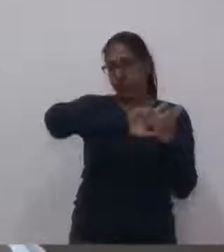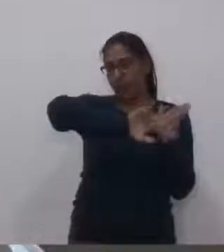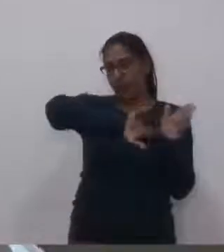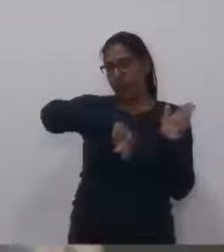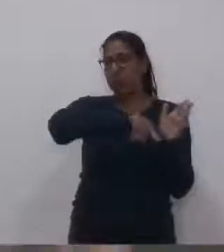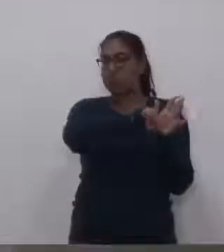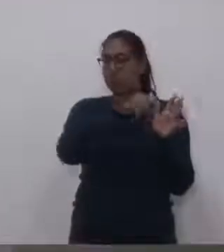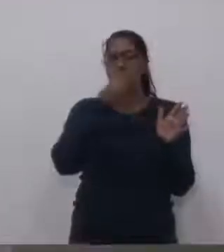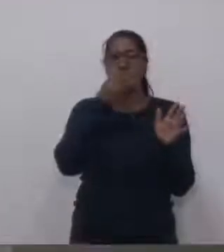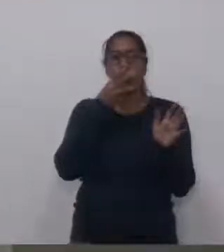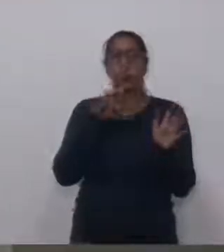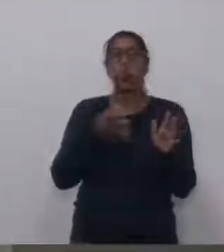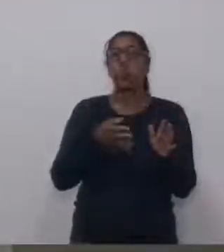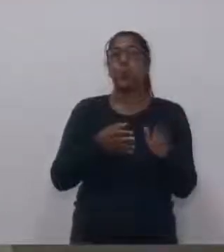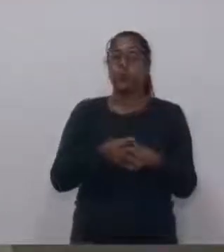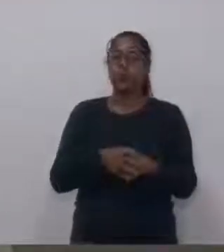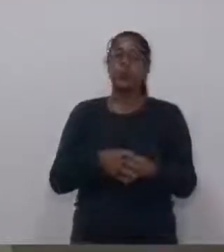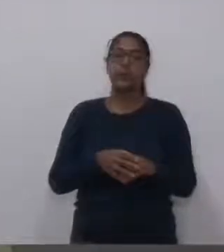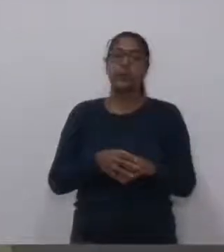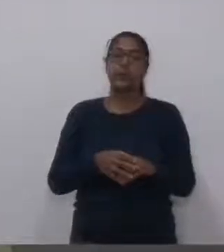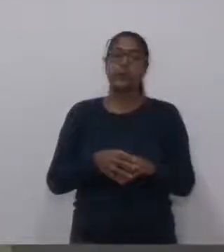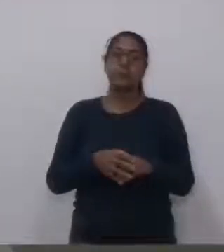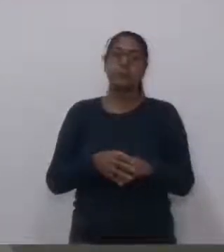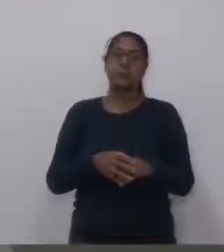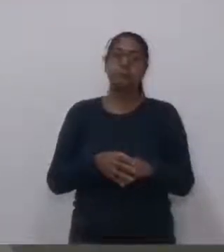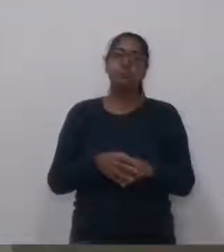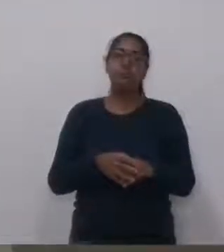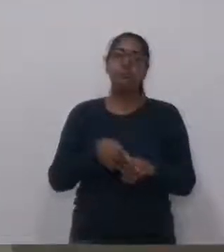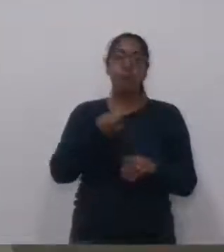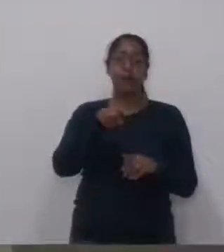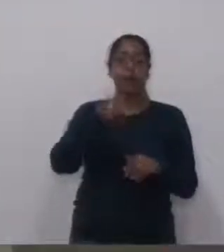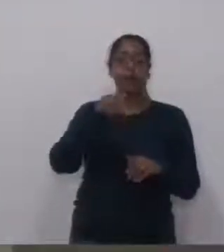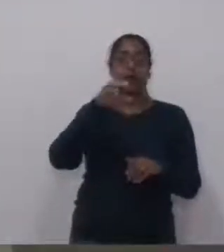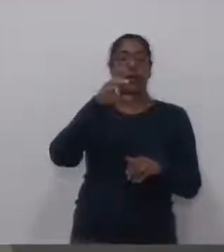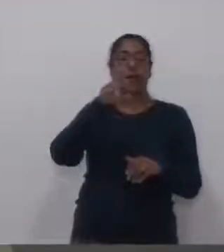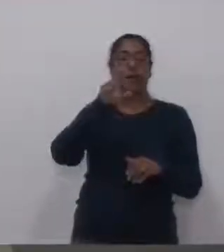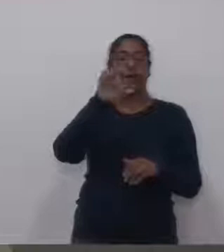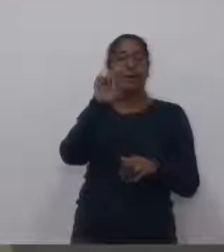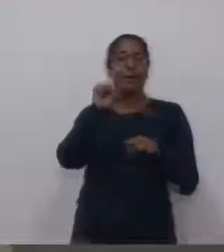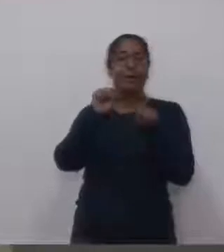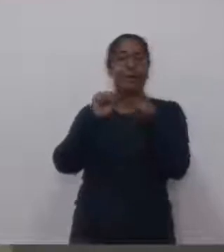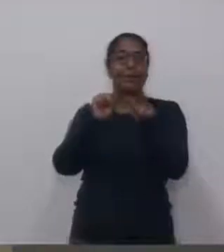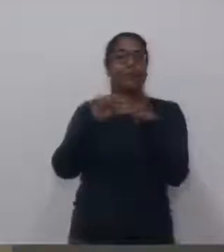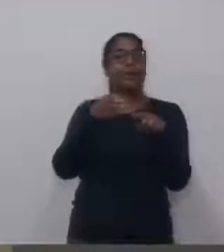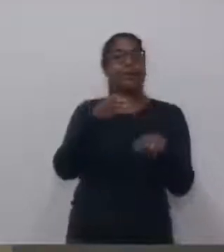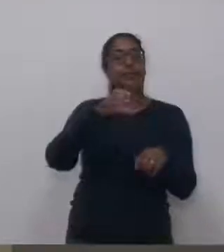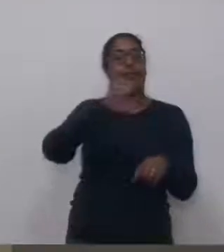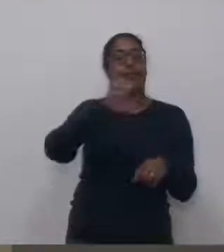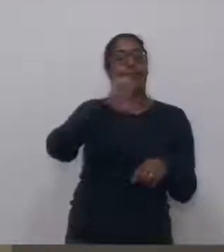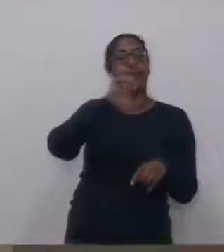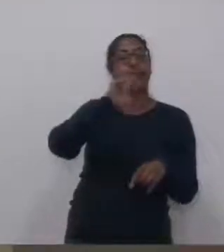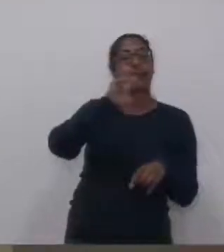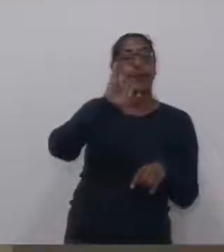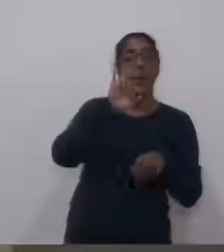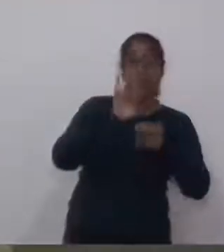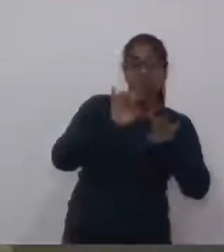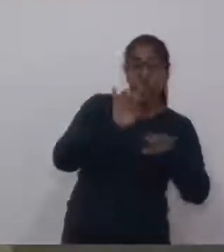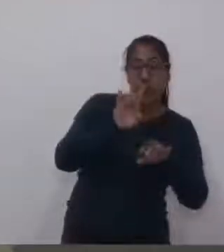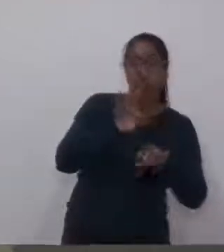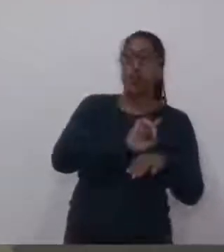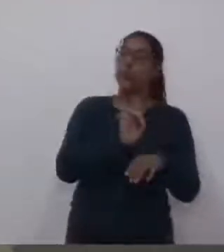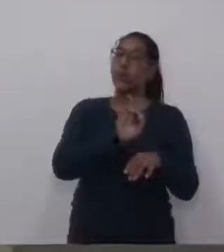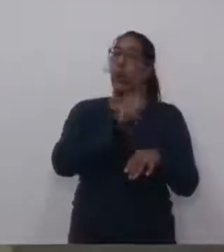SEIV, mas agora também no comando de todas as entidades, esse trabalho que vocês sempre fazem e fizeram hoje de